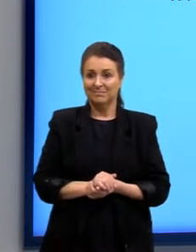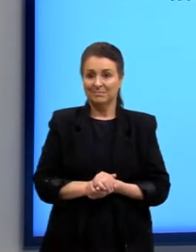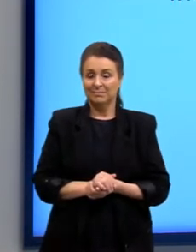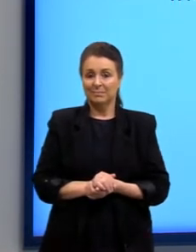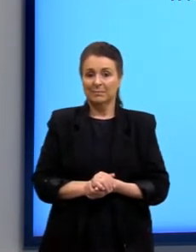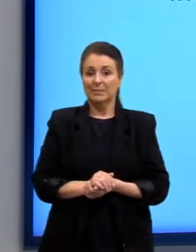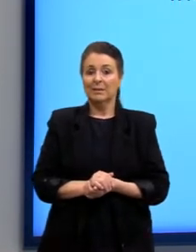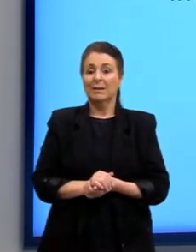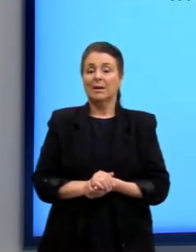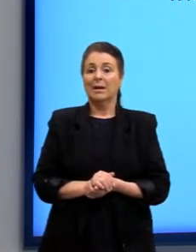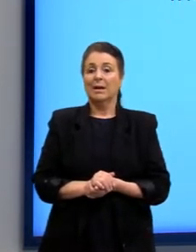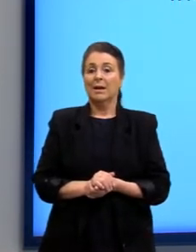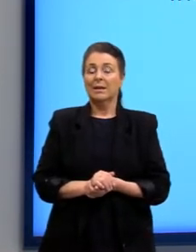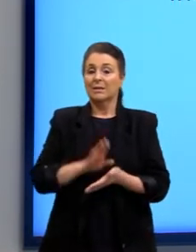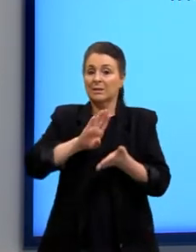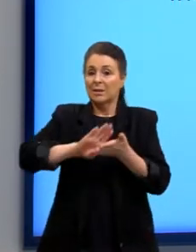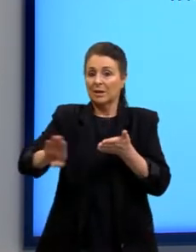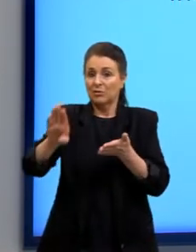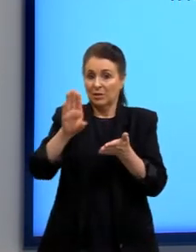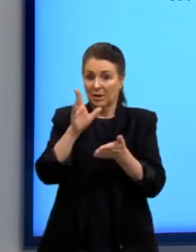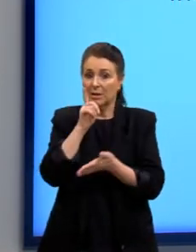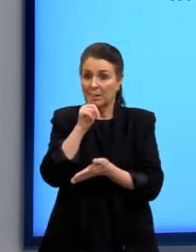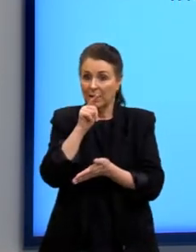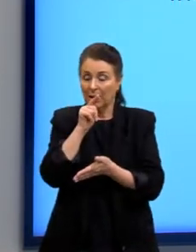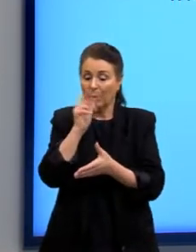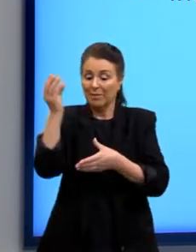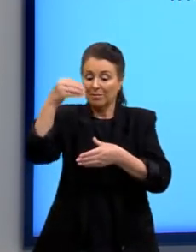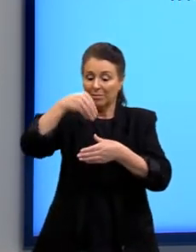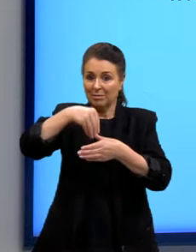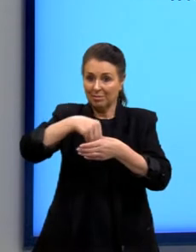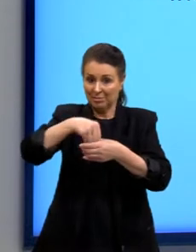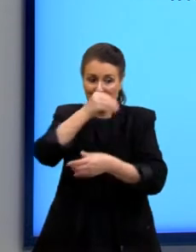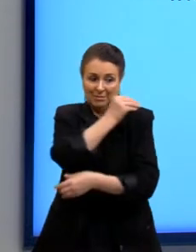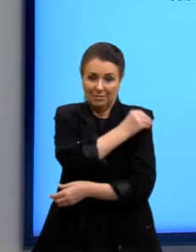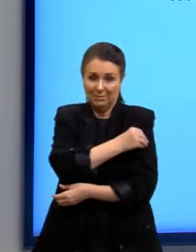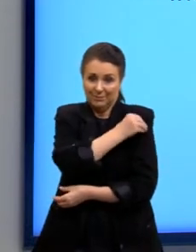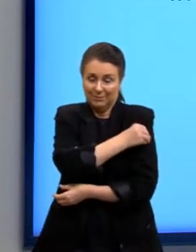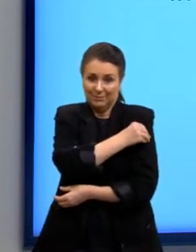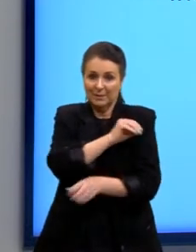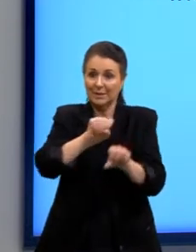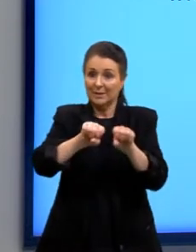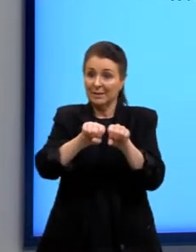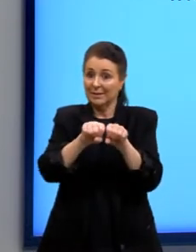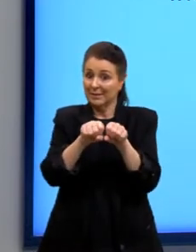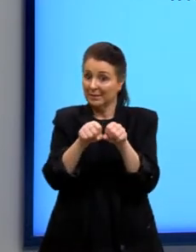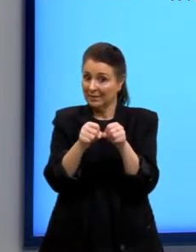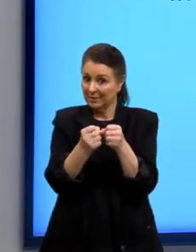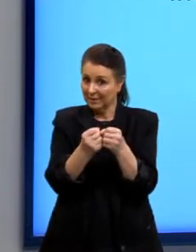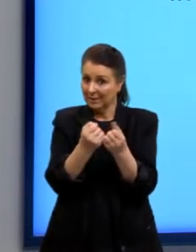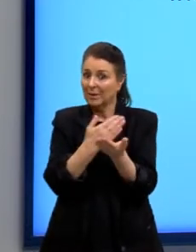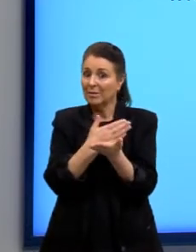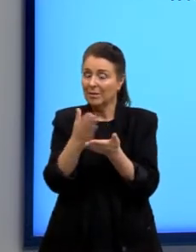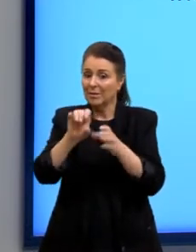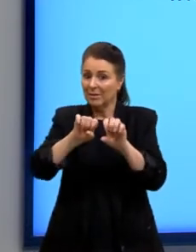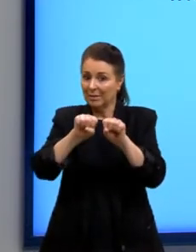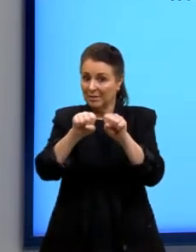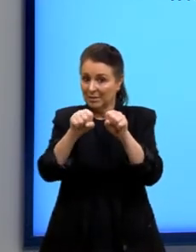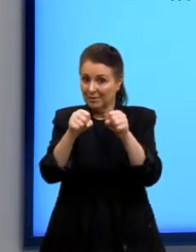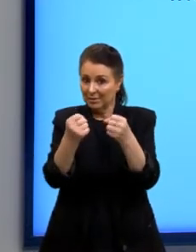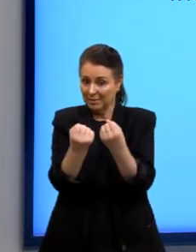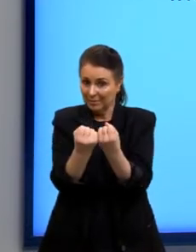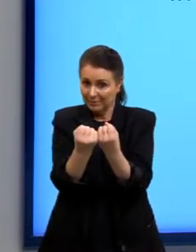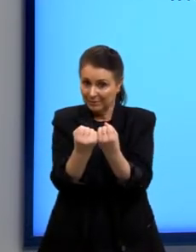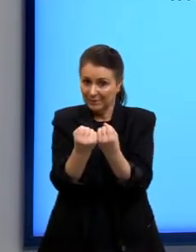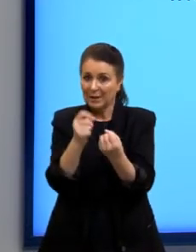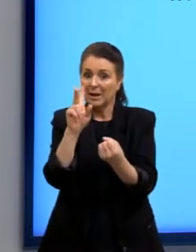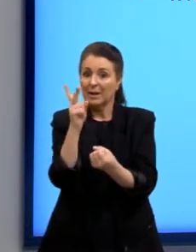Na desidratação em álcool intramolecular, vai ocorrer a quebra, para formar a água, da hidroxila do